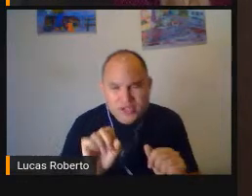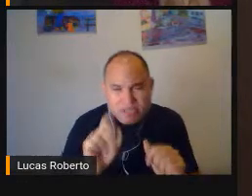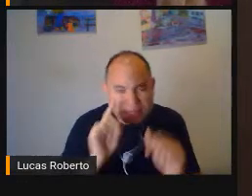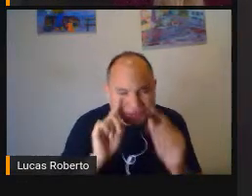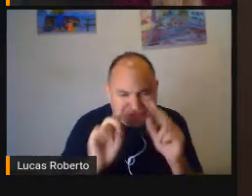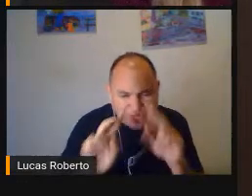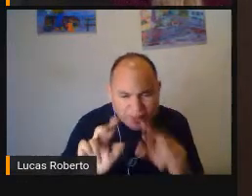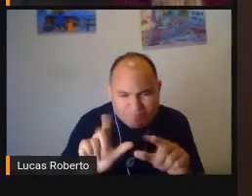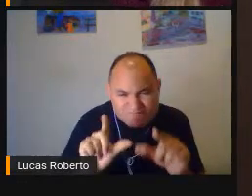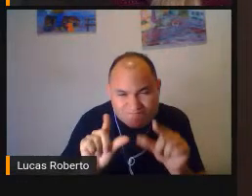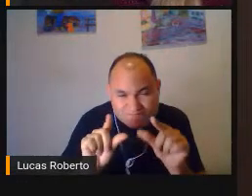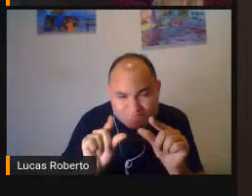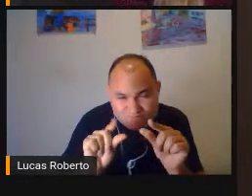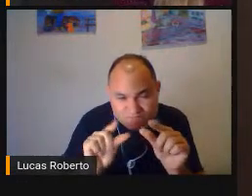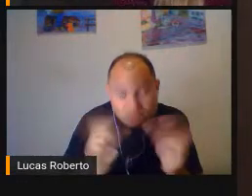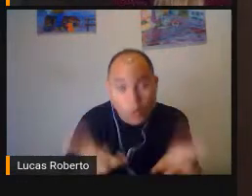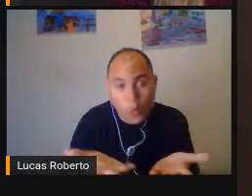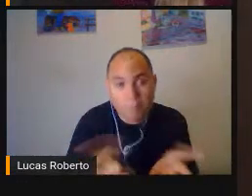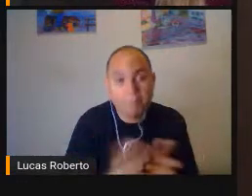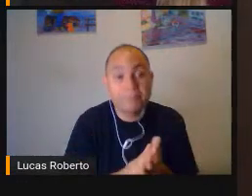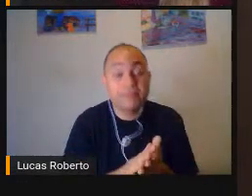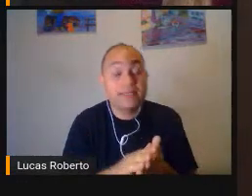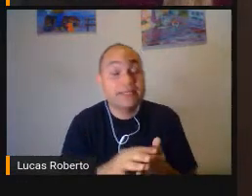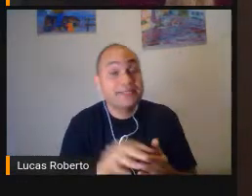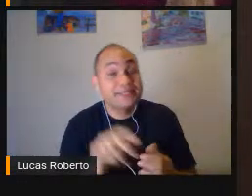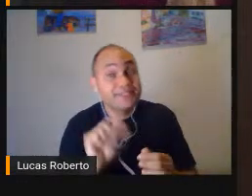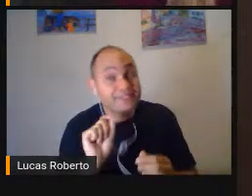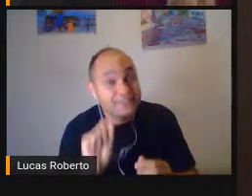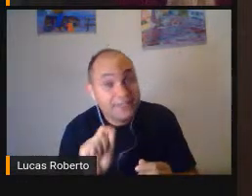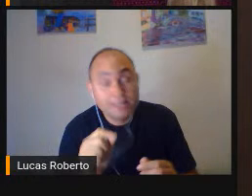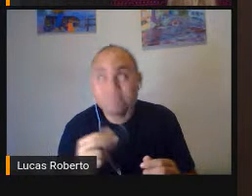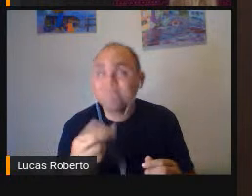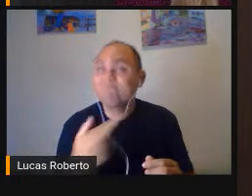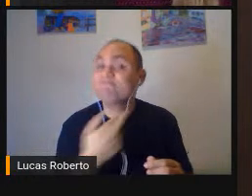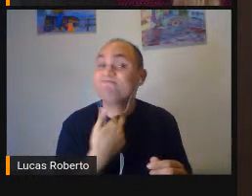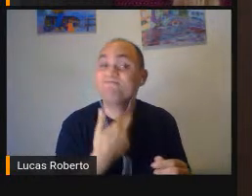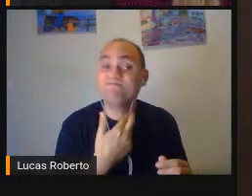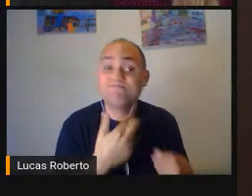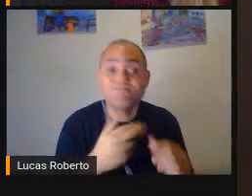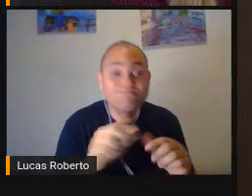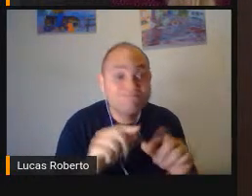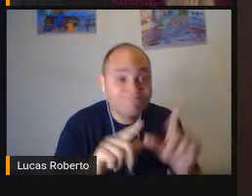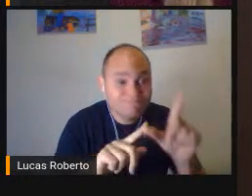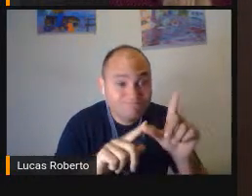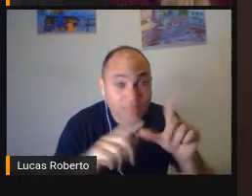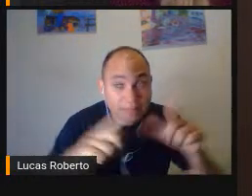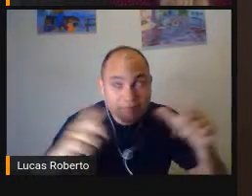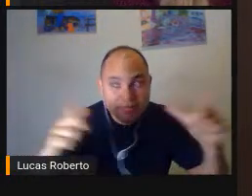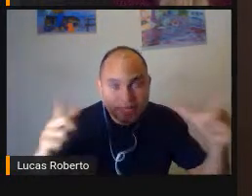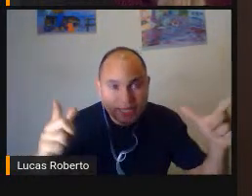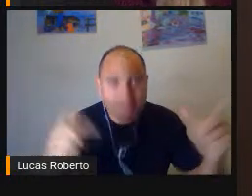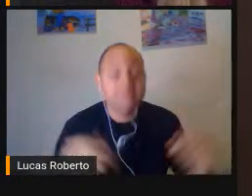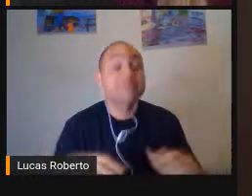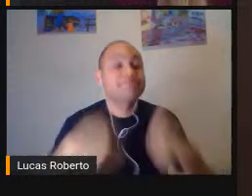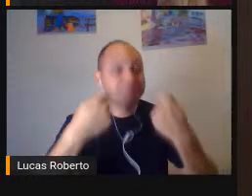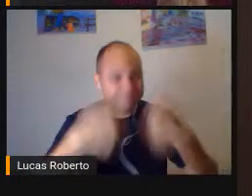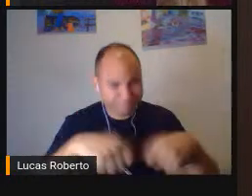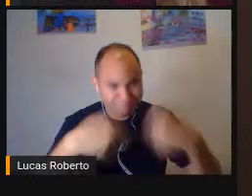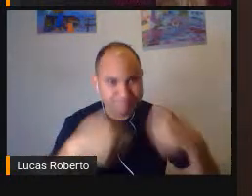Ao ponto de ser Inviável Essa ampliação Este aluno Inevitavelmente Precisa ir Para o Braille